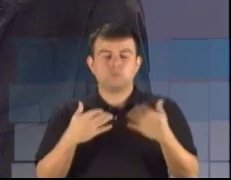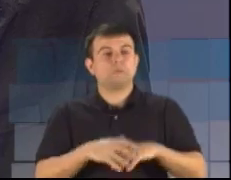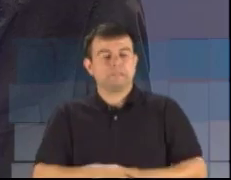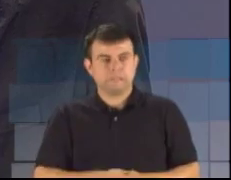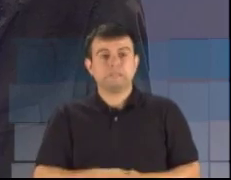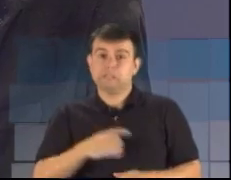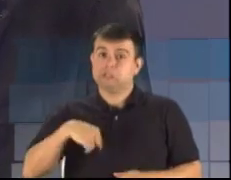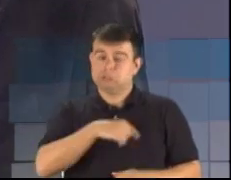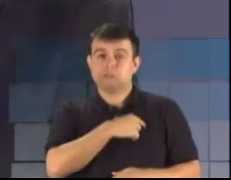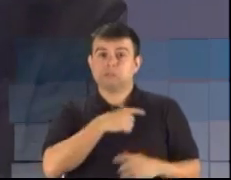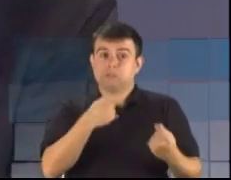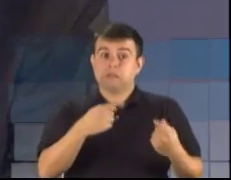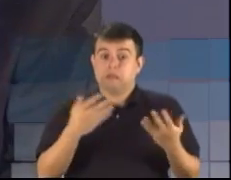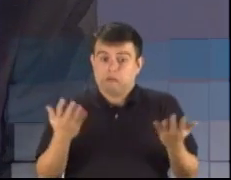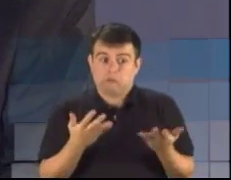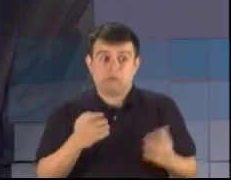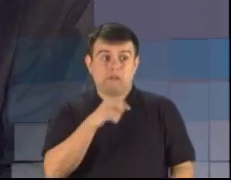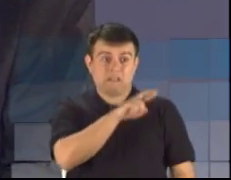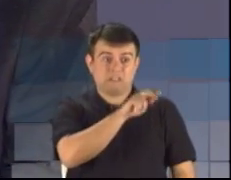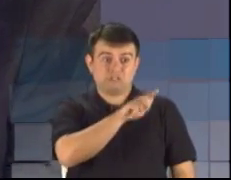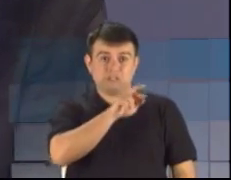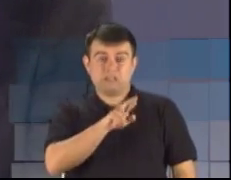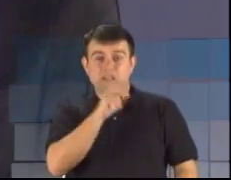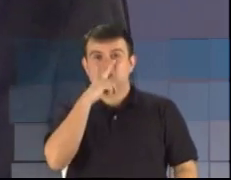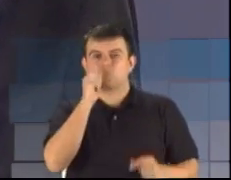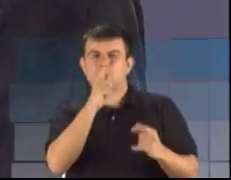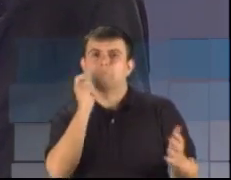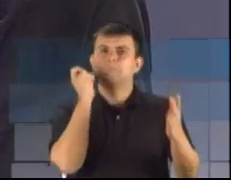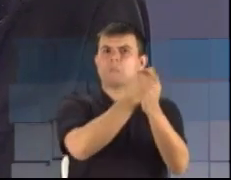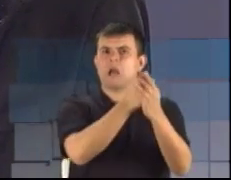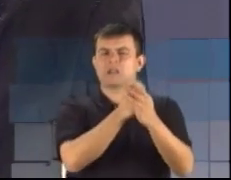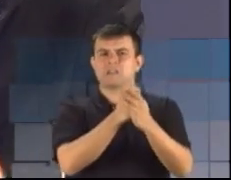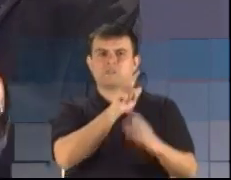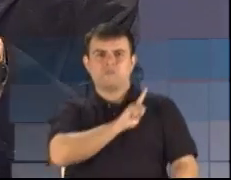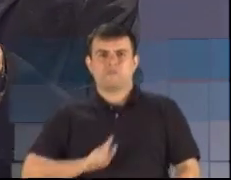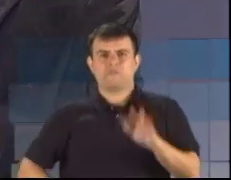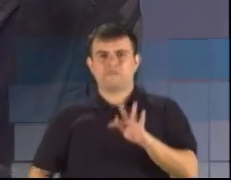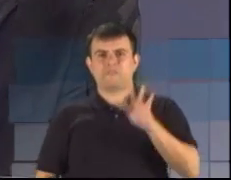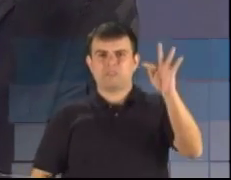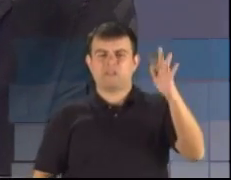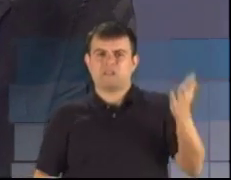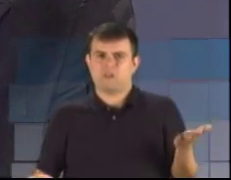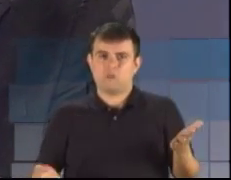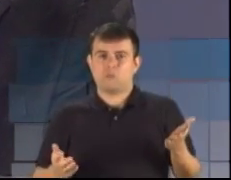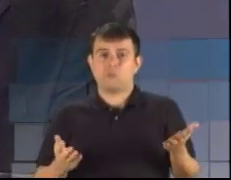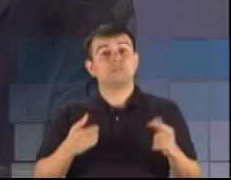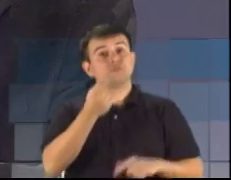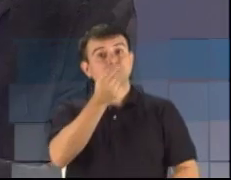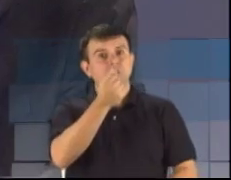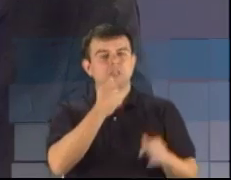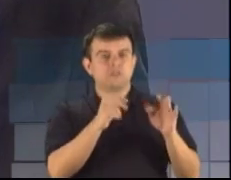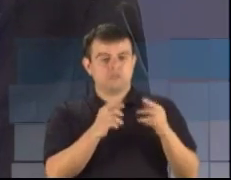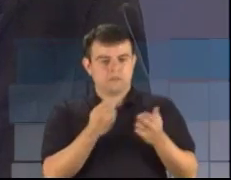para correção. Ela está pagando para o governo federal. Isso é lamentável. Quando poderia ficar esse dinheiro aqui